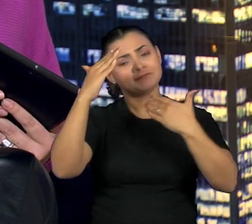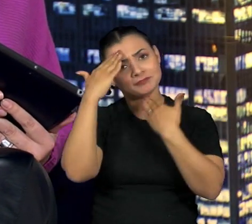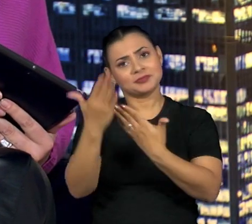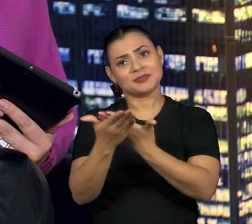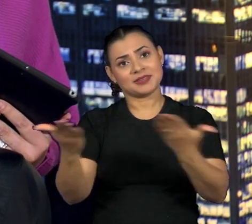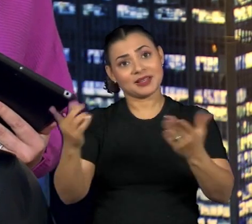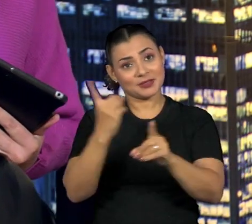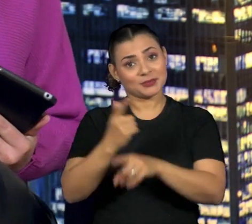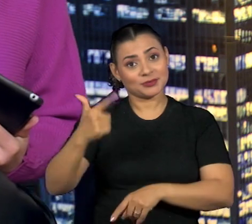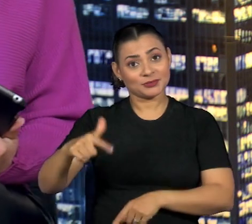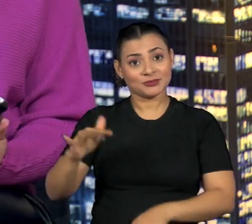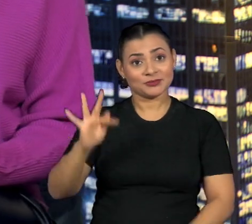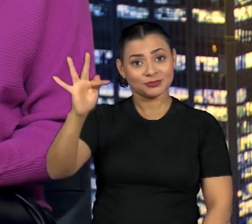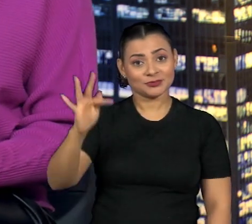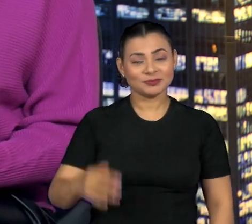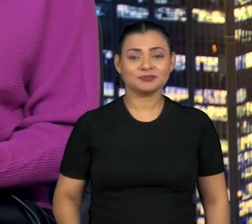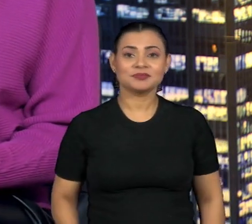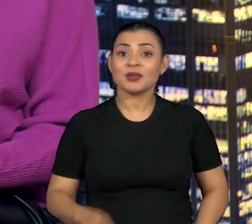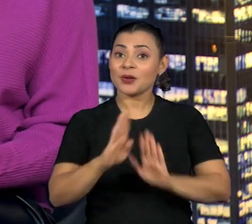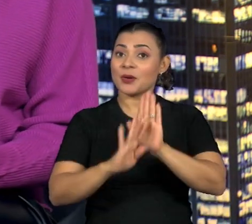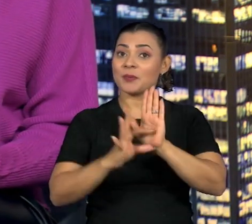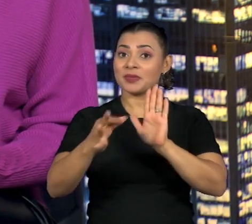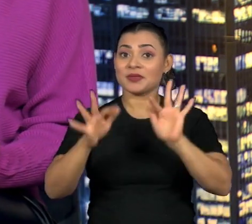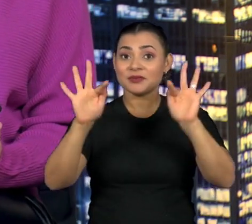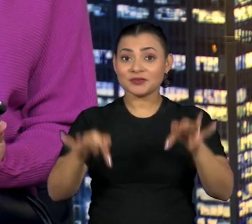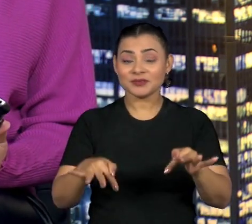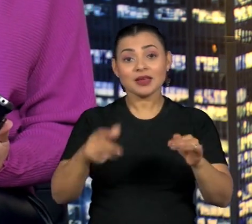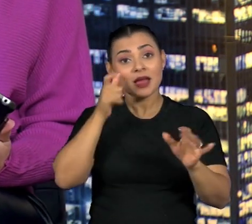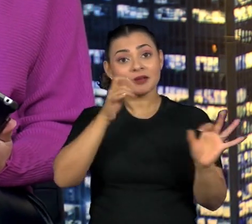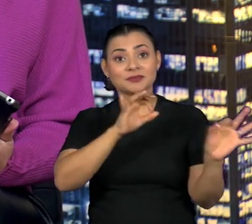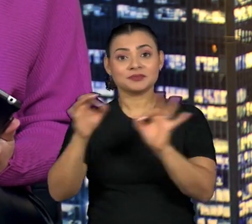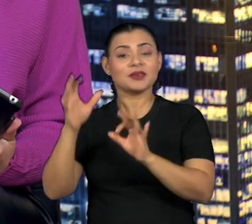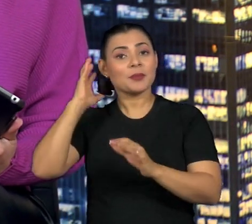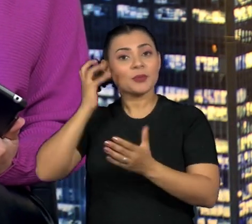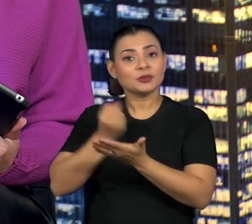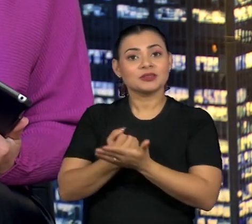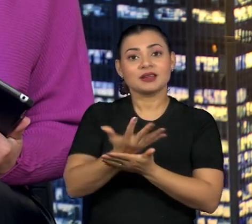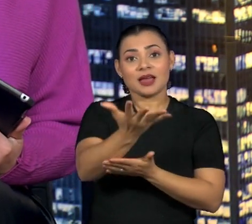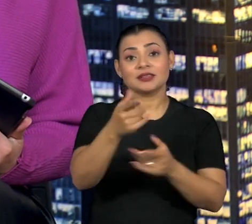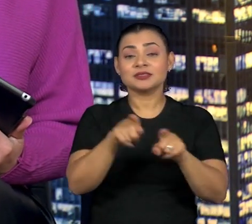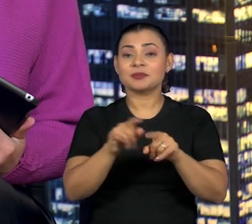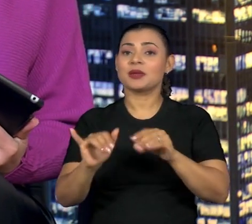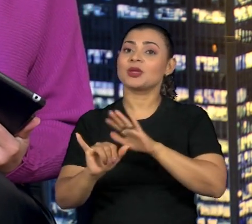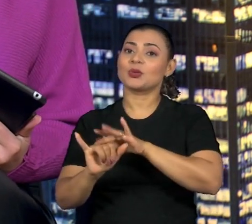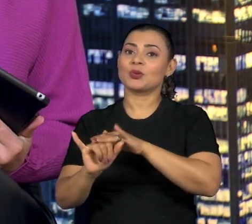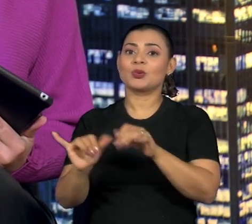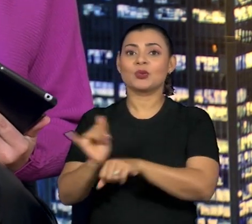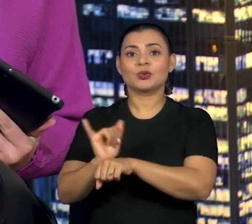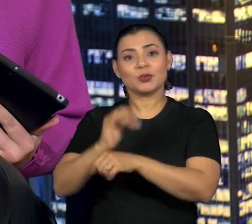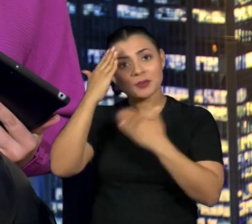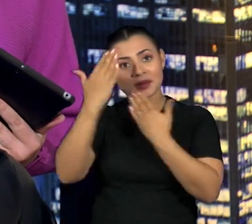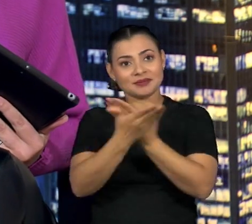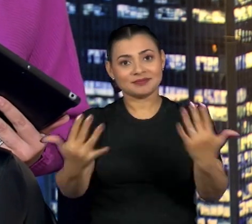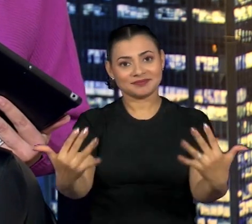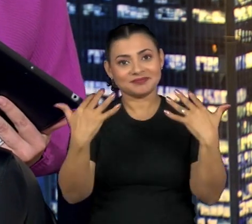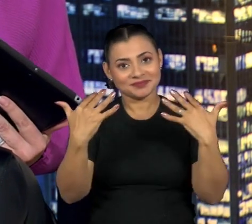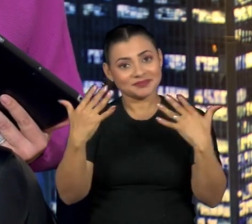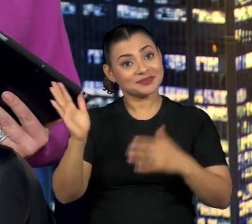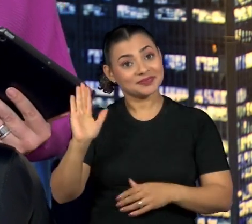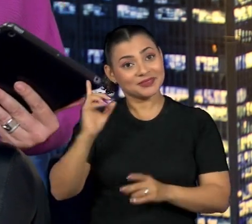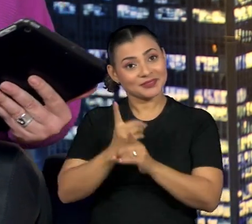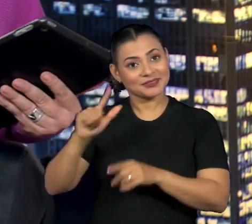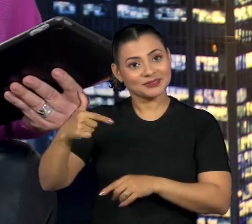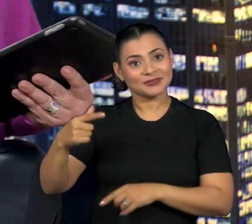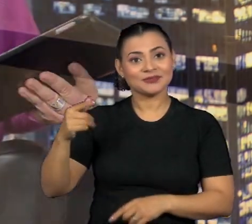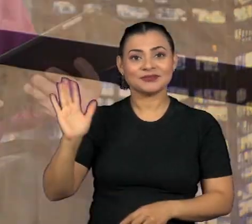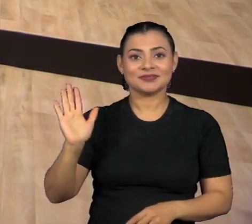e até uma próxima. A opinião fica por aqui. Acompanhe o nosso podcast e também o nosso canal no YouTube. Obrigada pela sua companhia. Até a